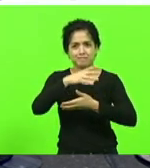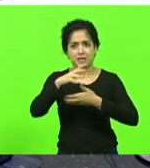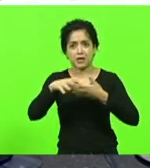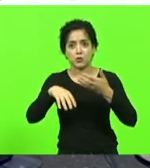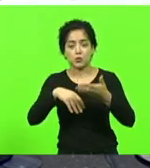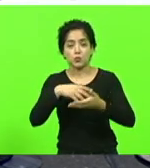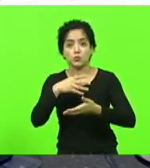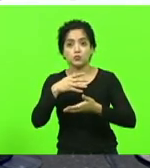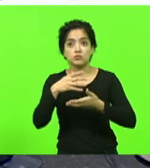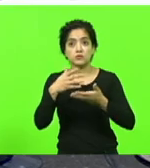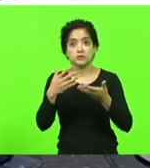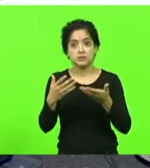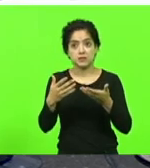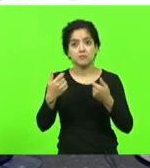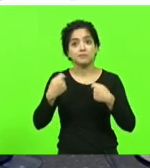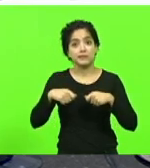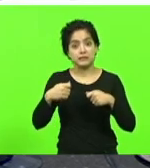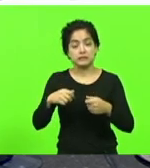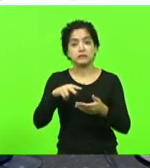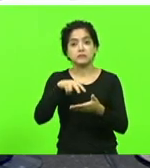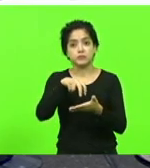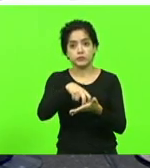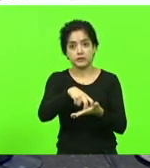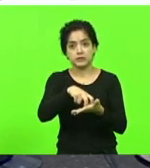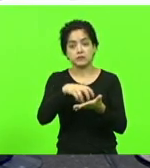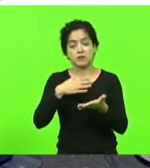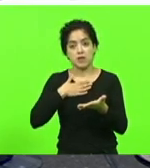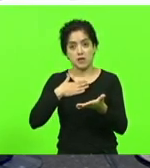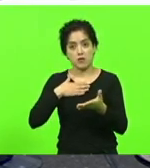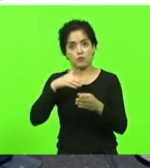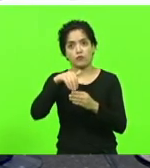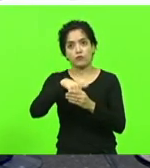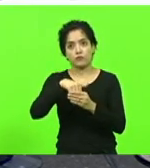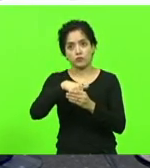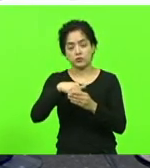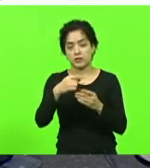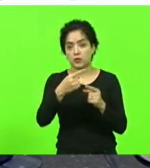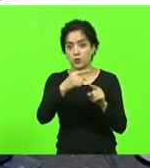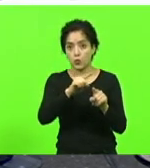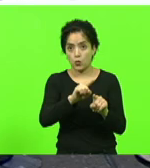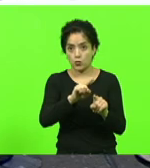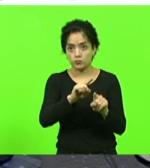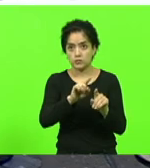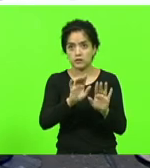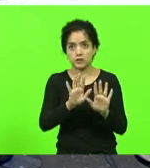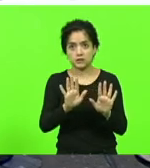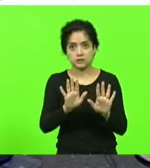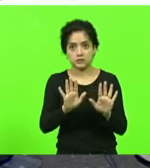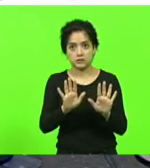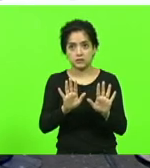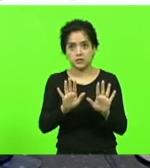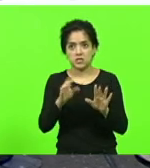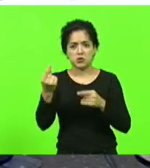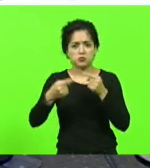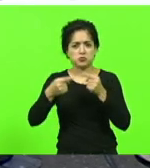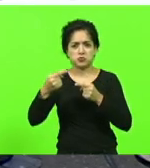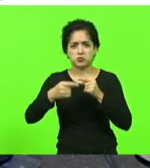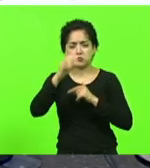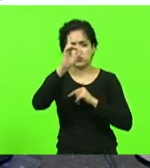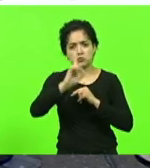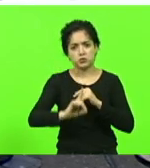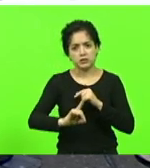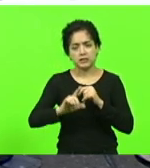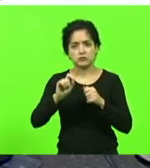houve ela deve ser punida eu vou votar contrário a moção não discuto aqui o direito de nós